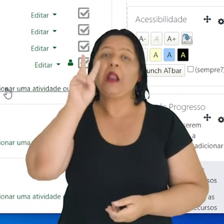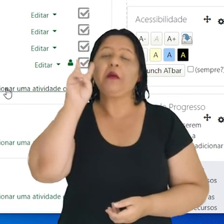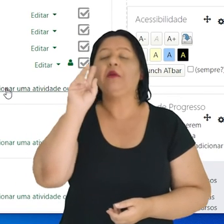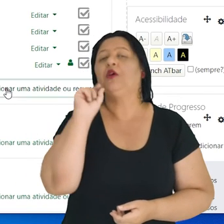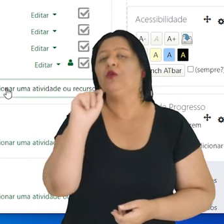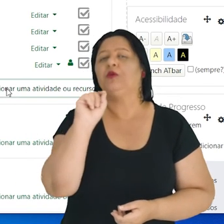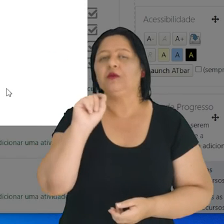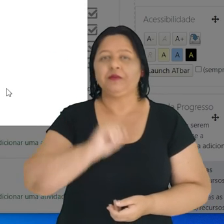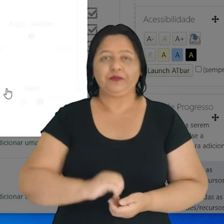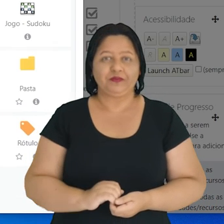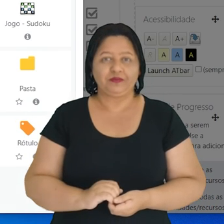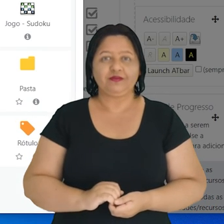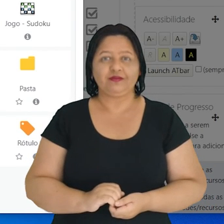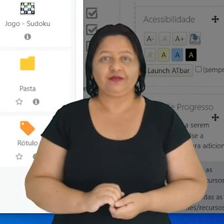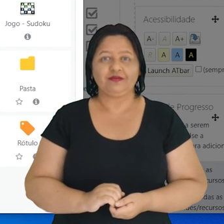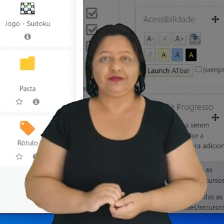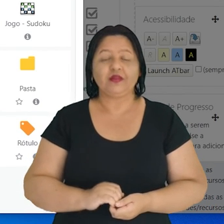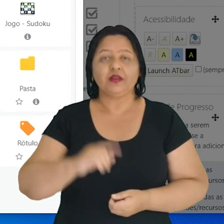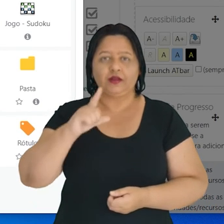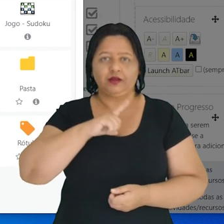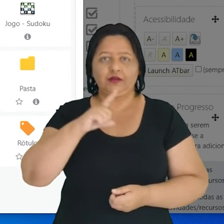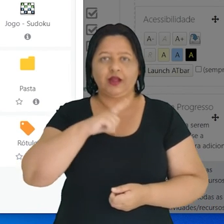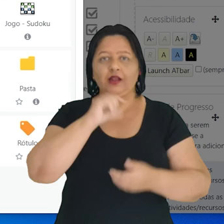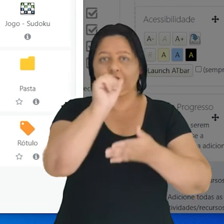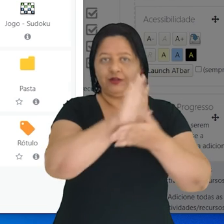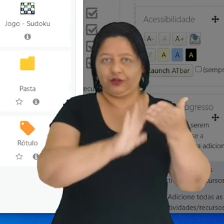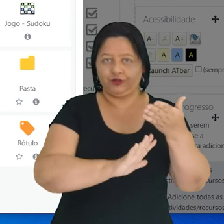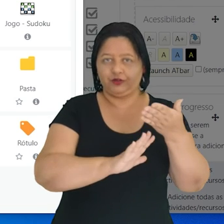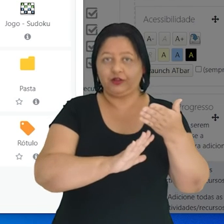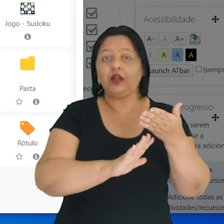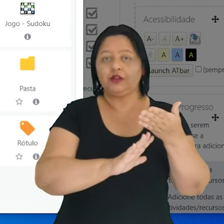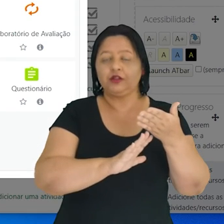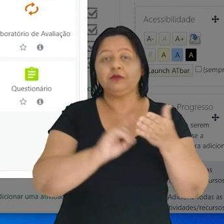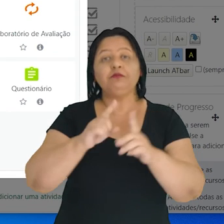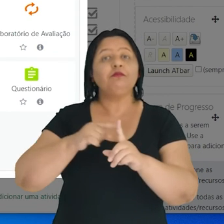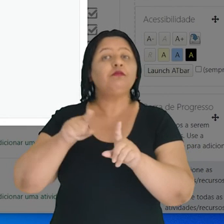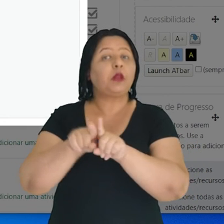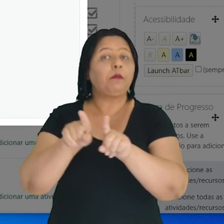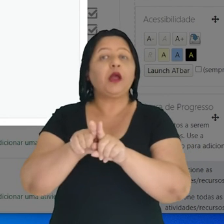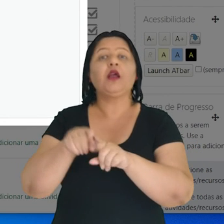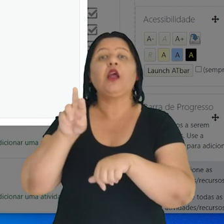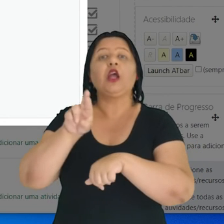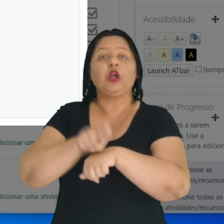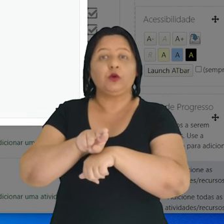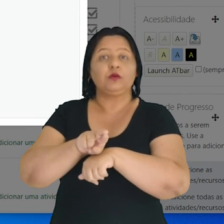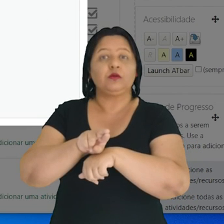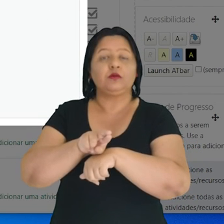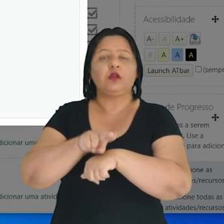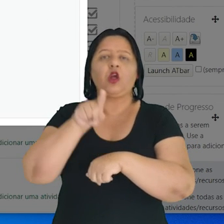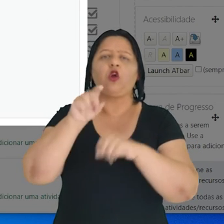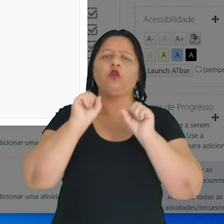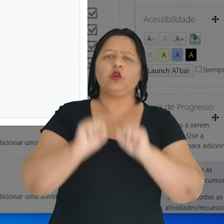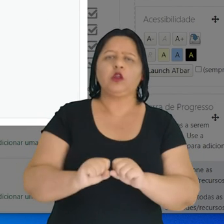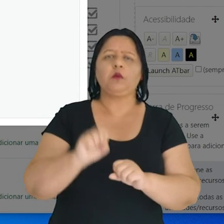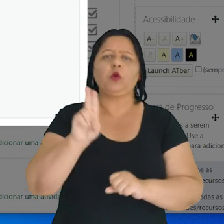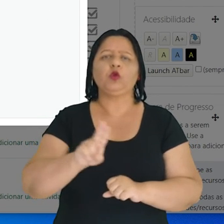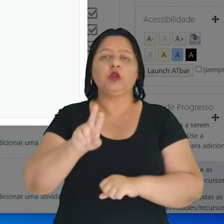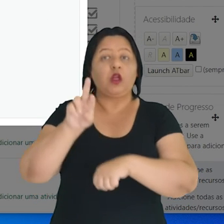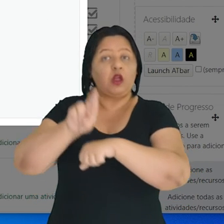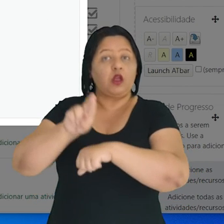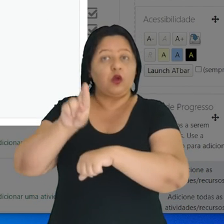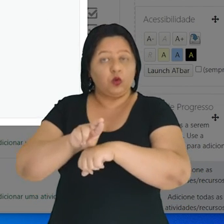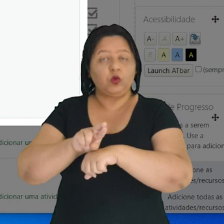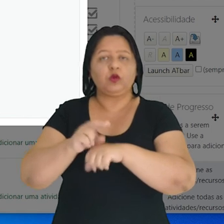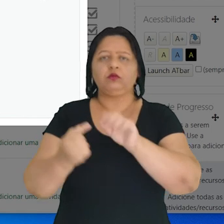finalizar, lembrando que aqui temos atividades e recursos. Os recursos você pode